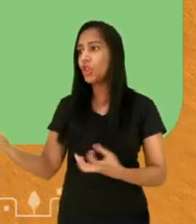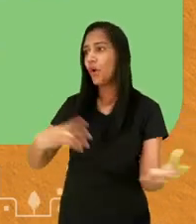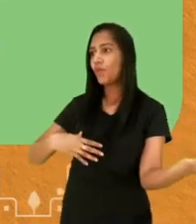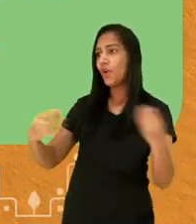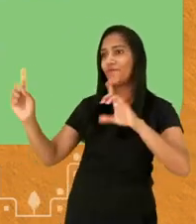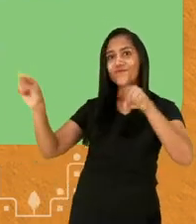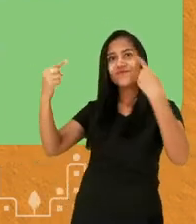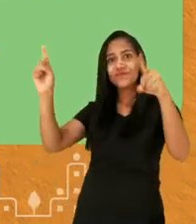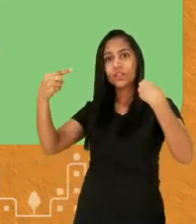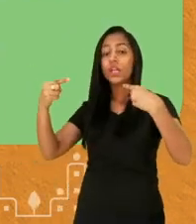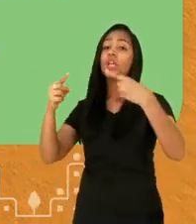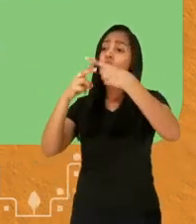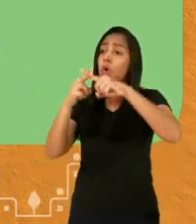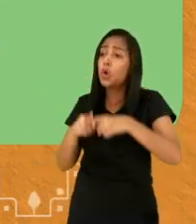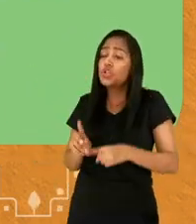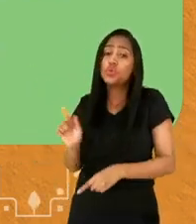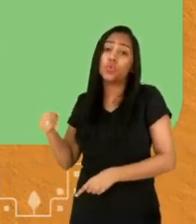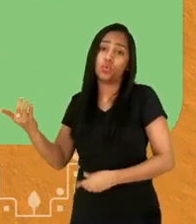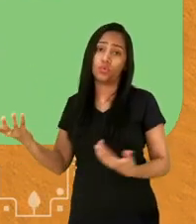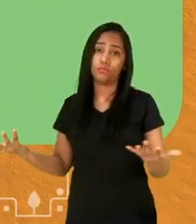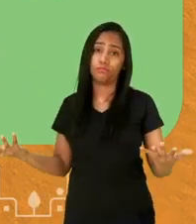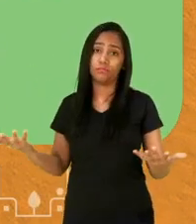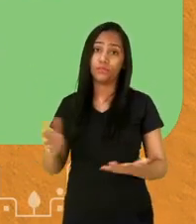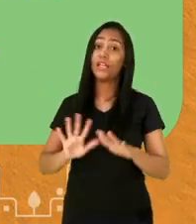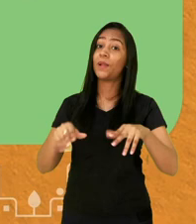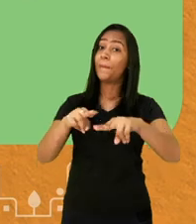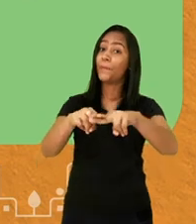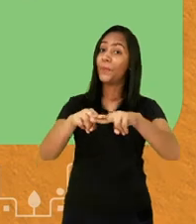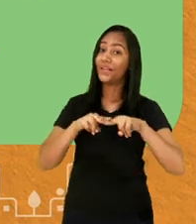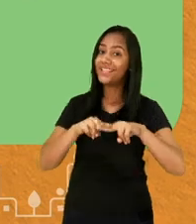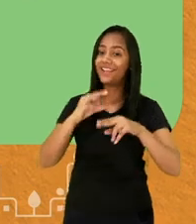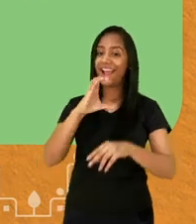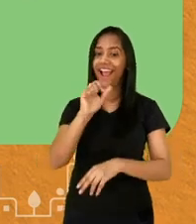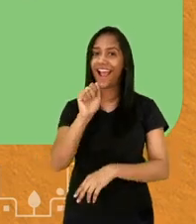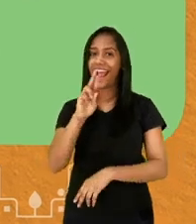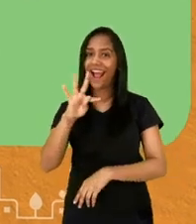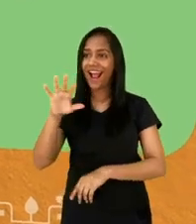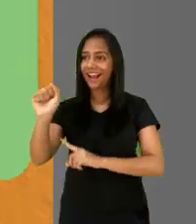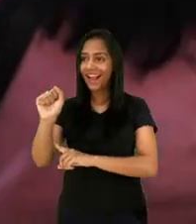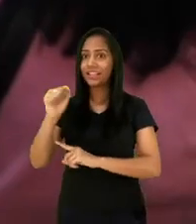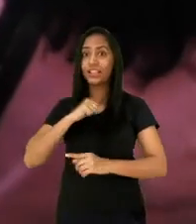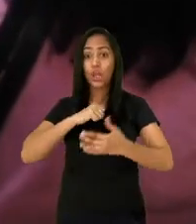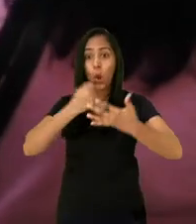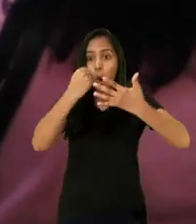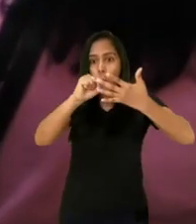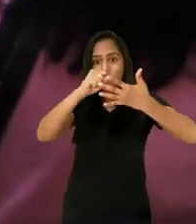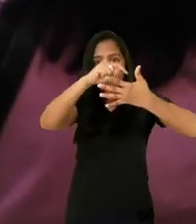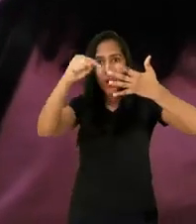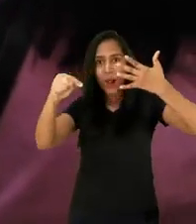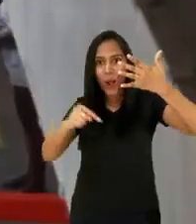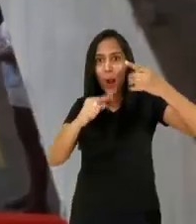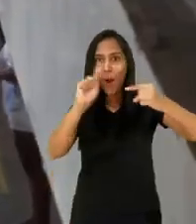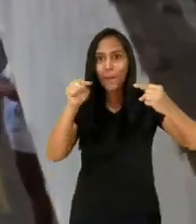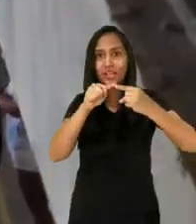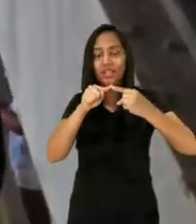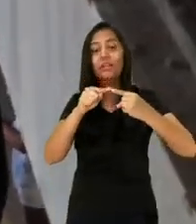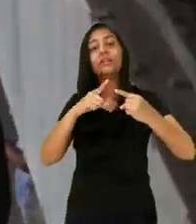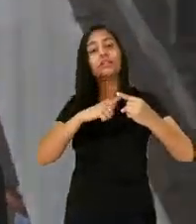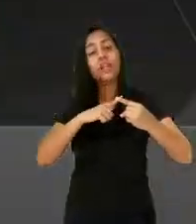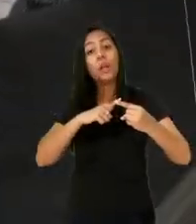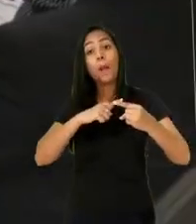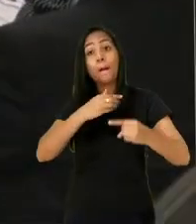bem como agir para controlá-los e melhorar as cidades e a vida das pessoas. A carta e seus oito